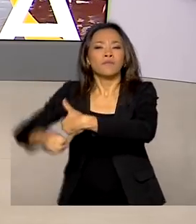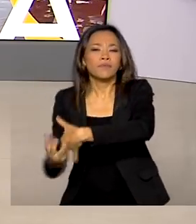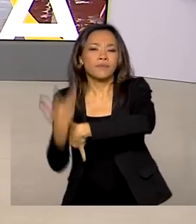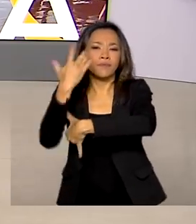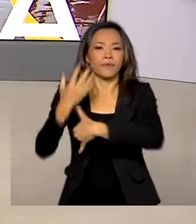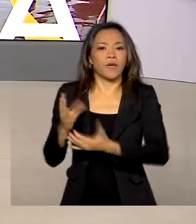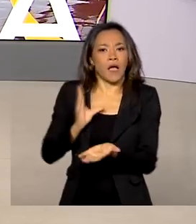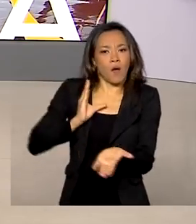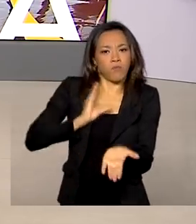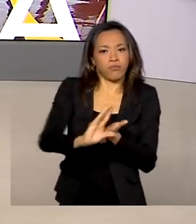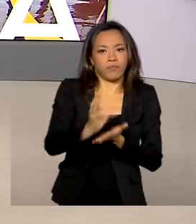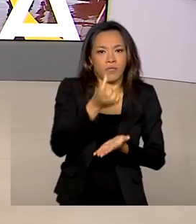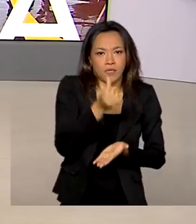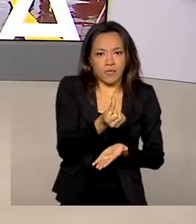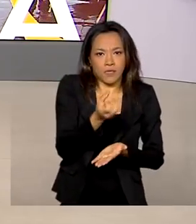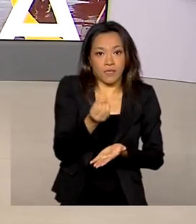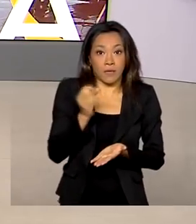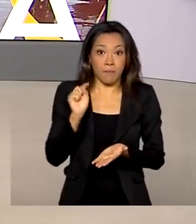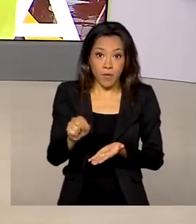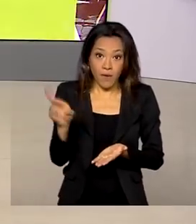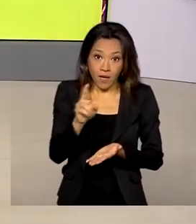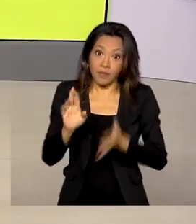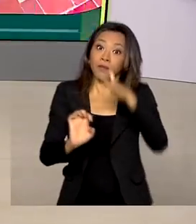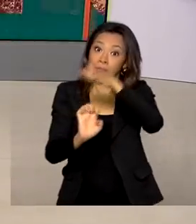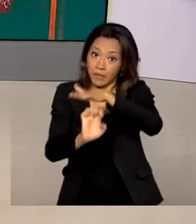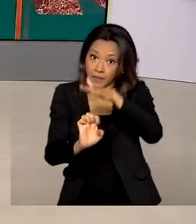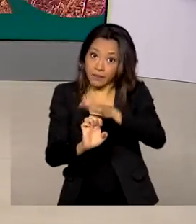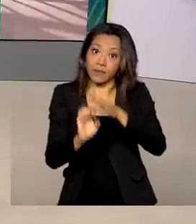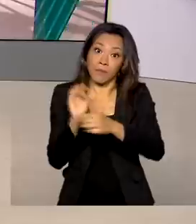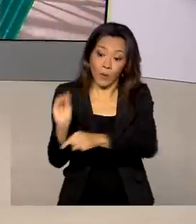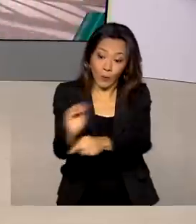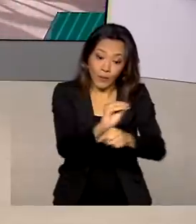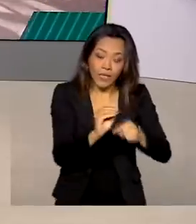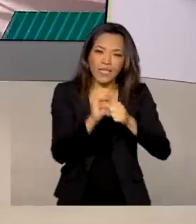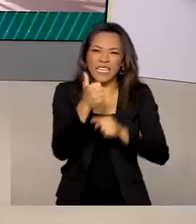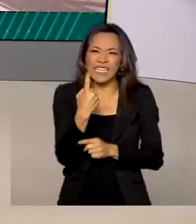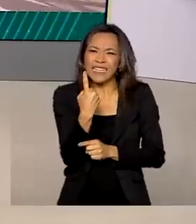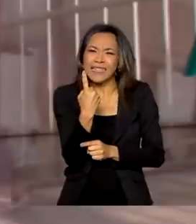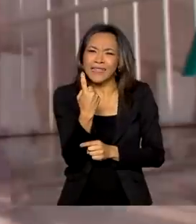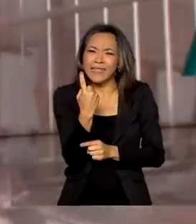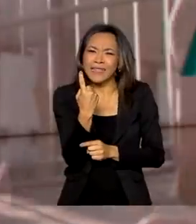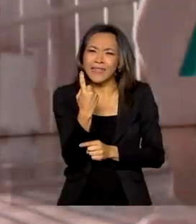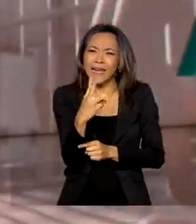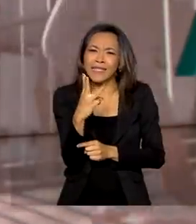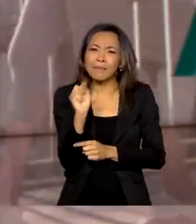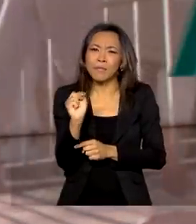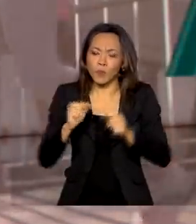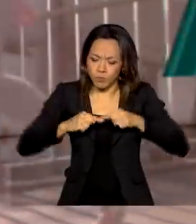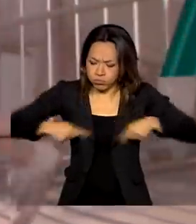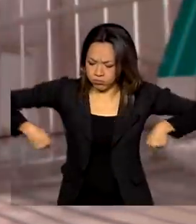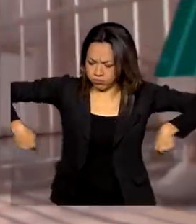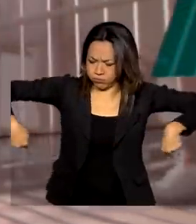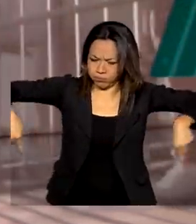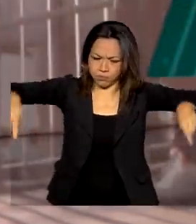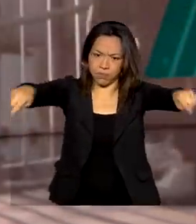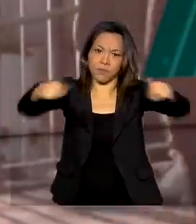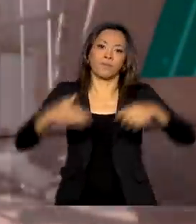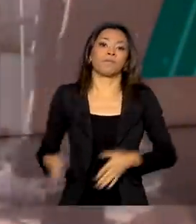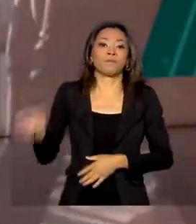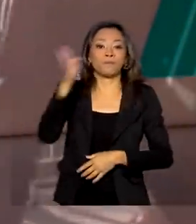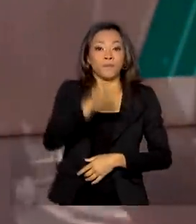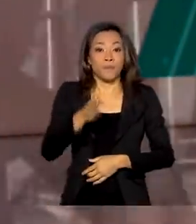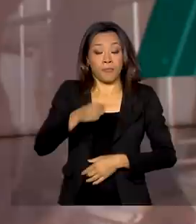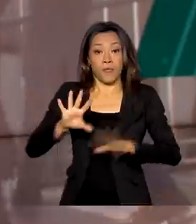para ações de conservação da reserva, que tem 13 mil hectares. E a Força Nacional vai apoiar o